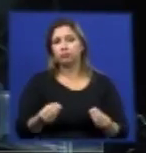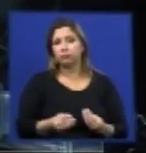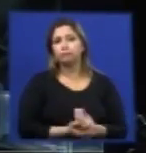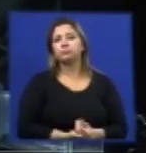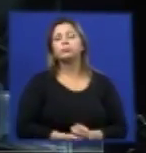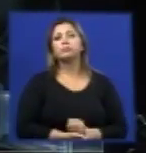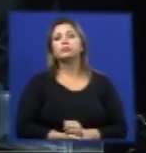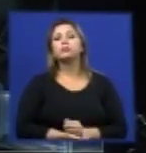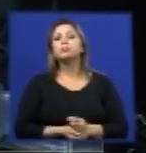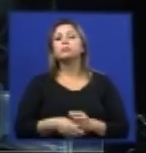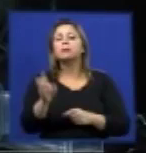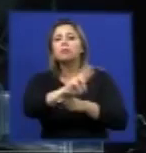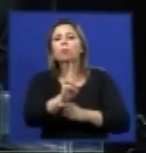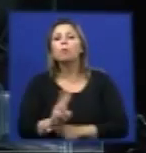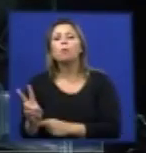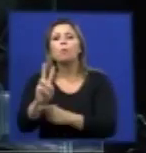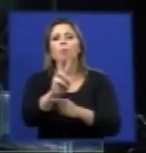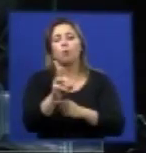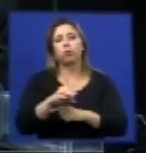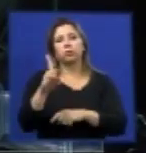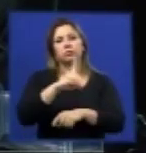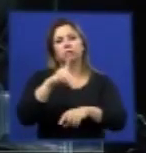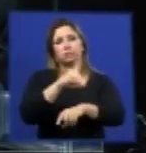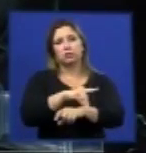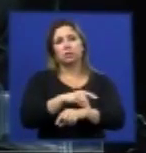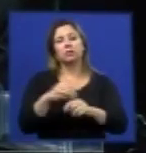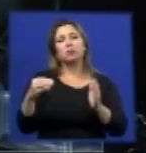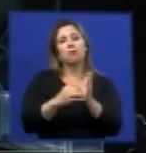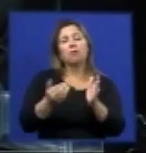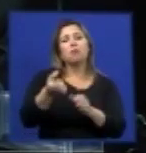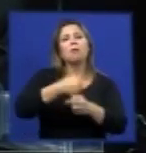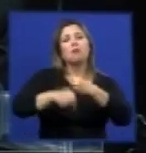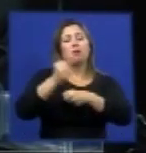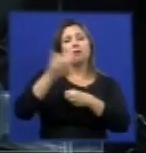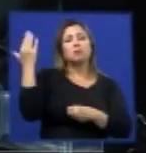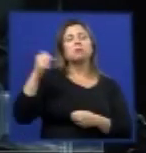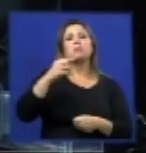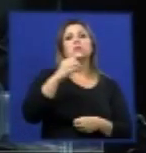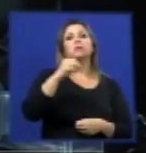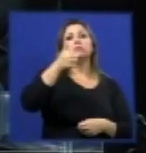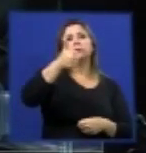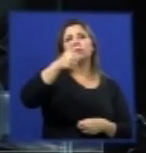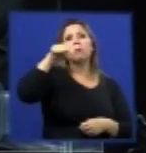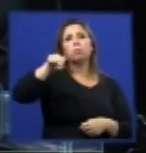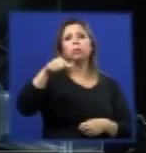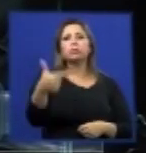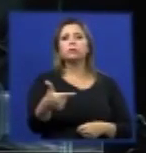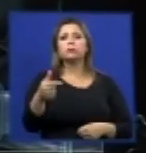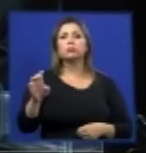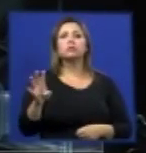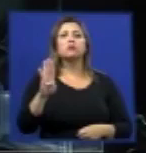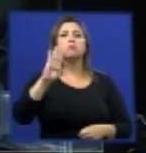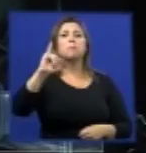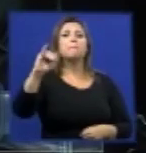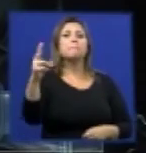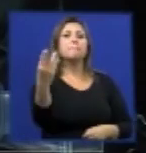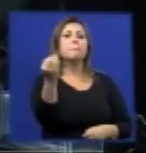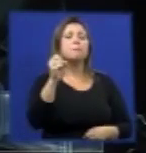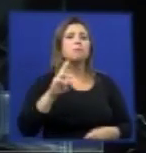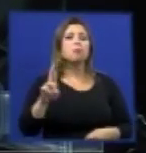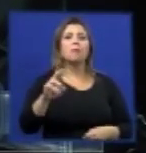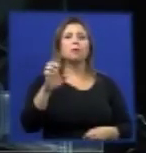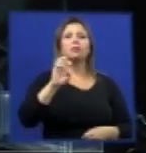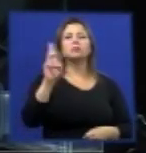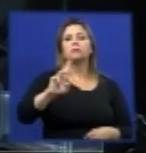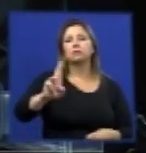o controle da dengue então no último ano foram 1,2 bilhões de reais gastos e